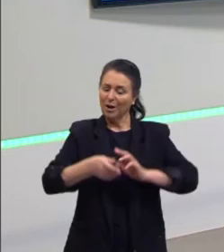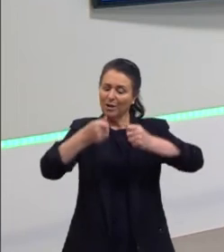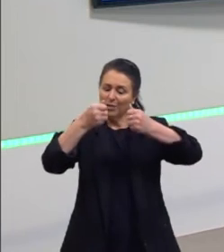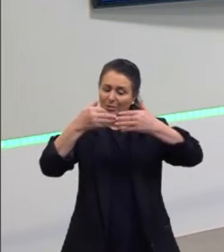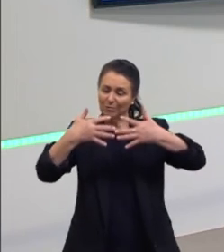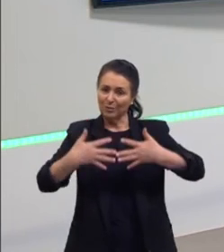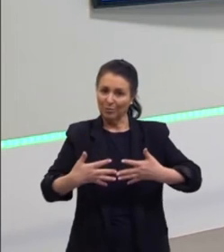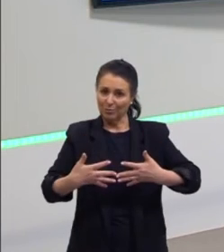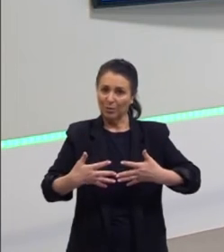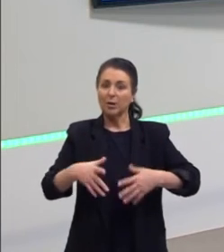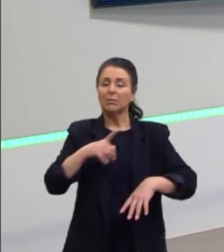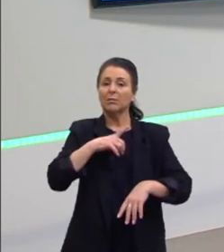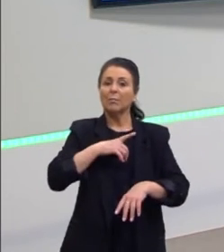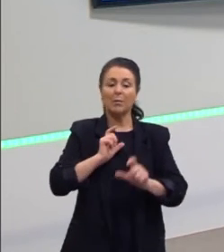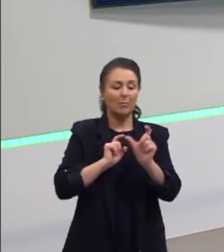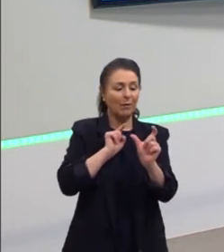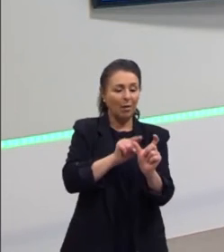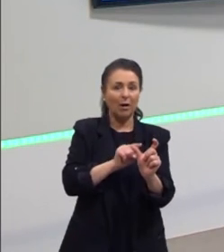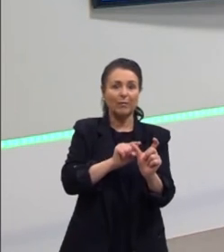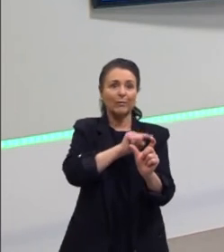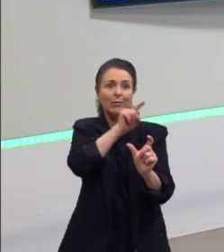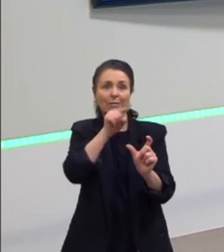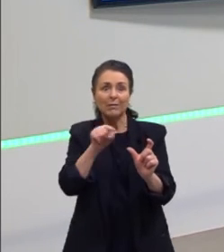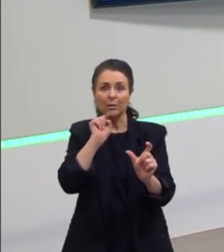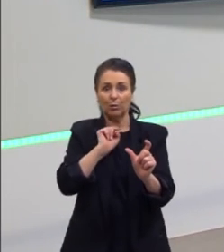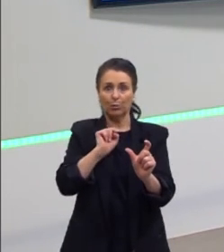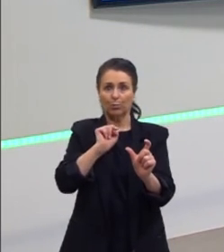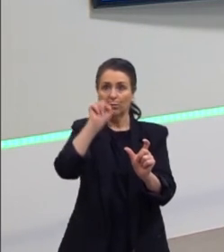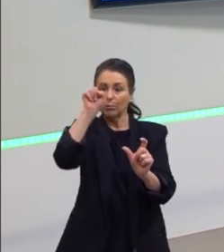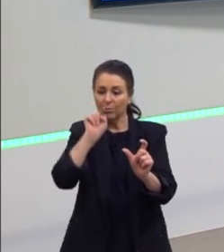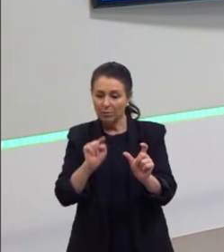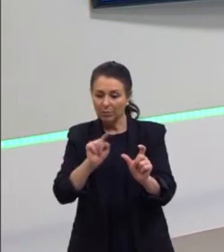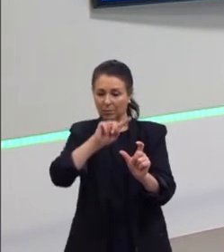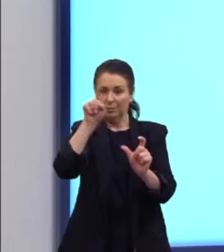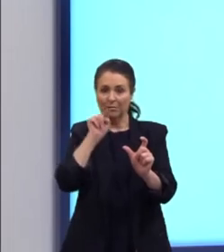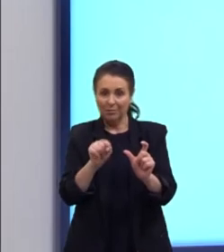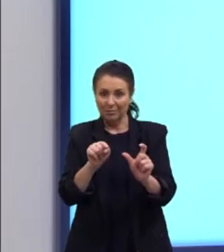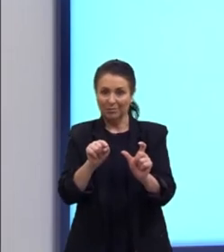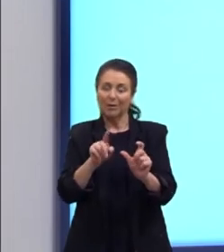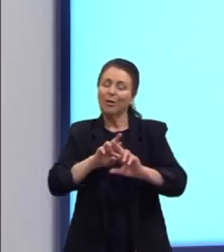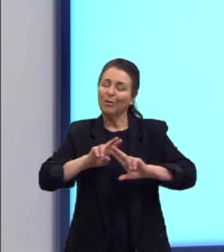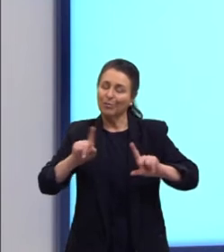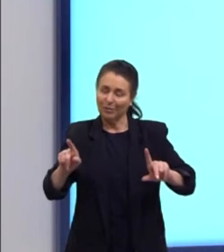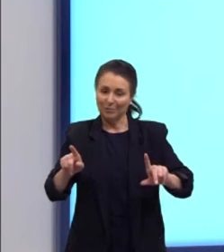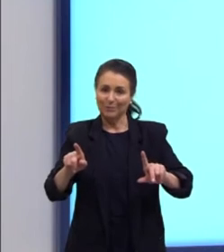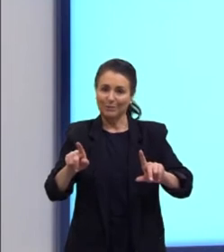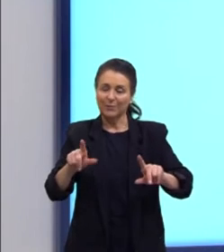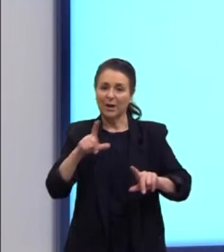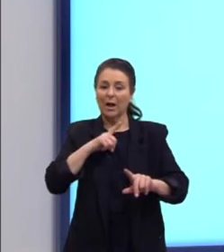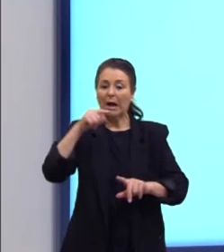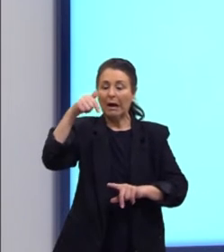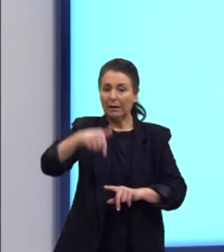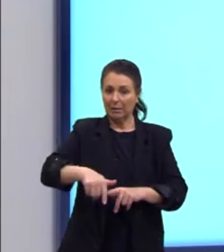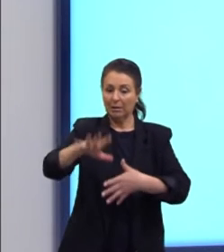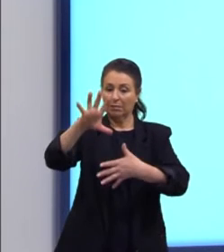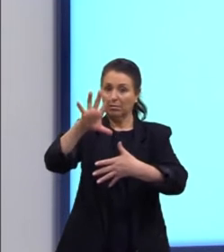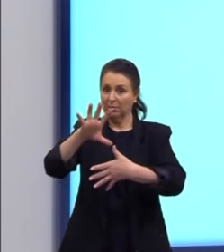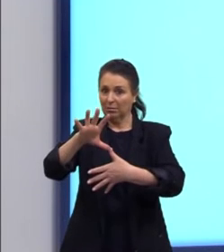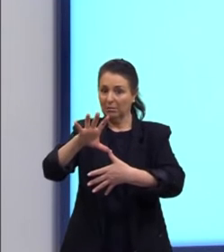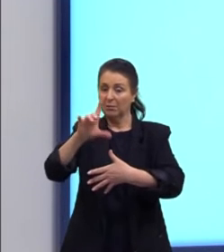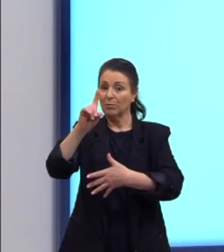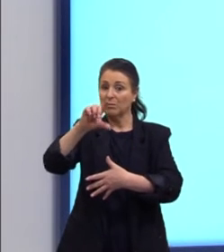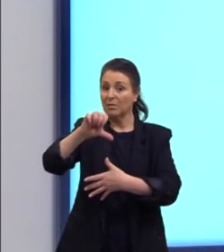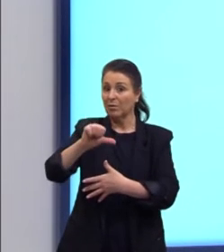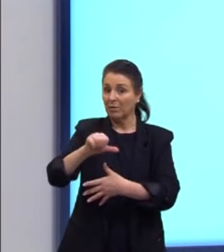desses acentos, pronúncias diferentes da língua espanhola. Aqui na América, 19 diferentes